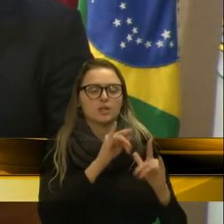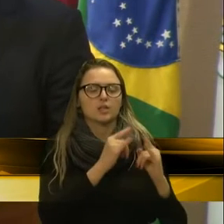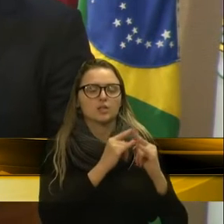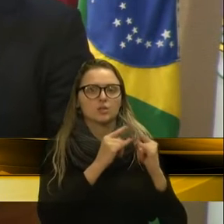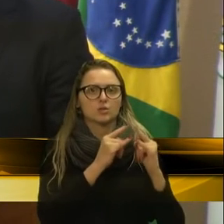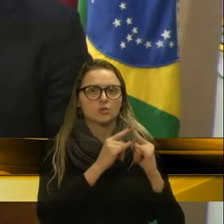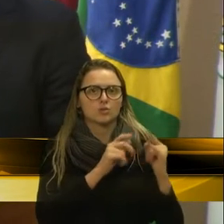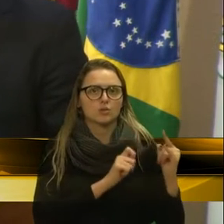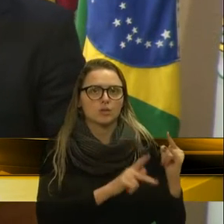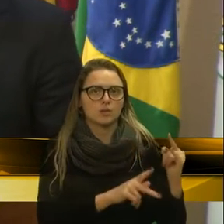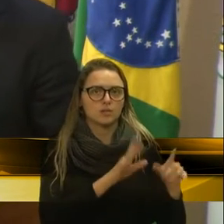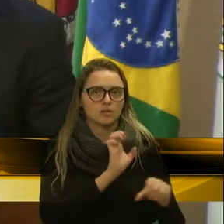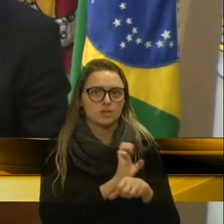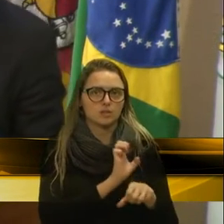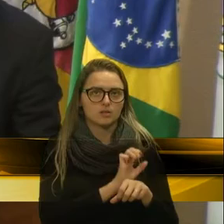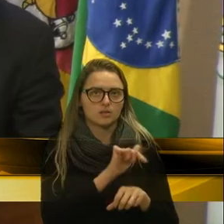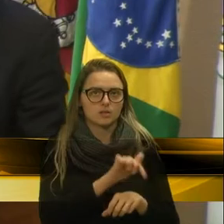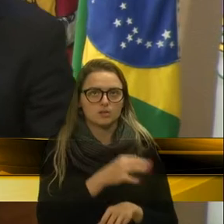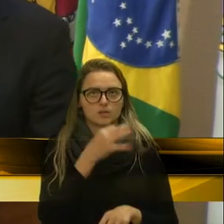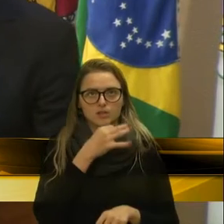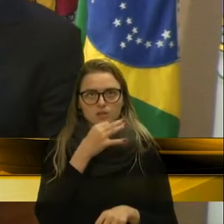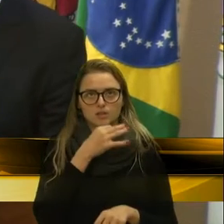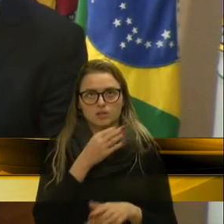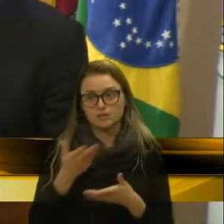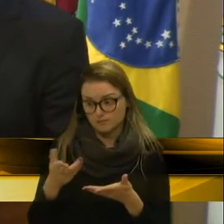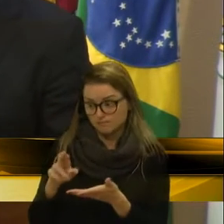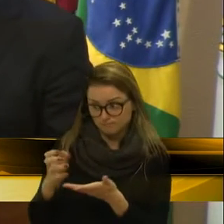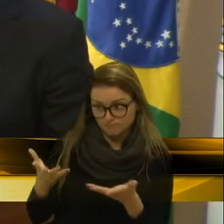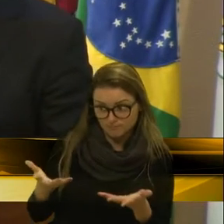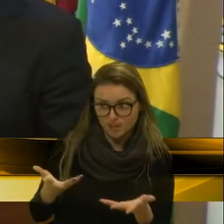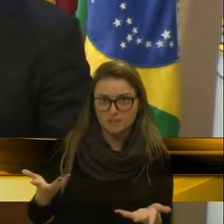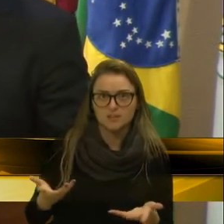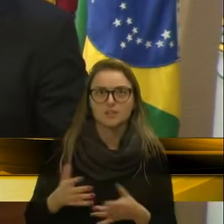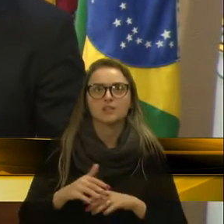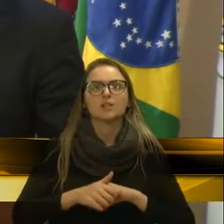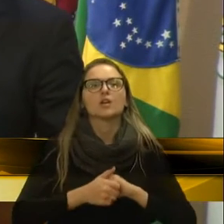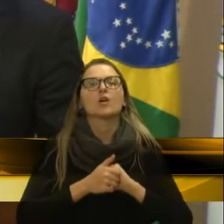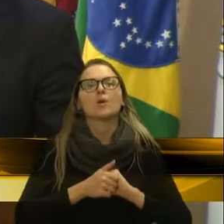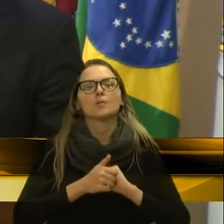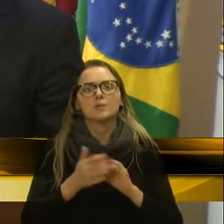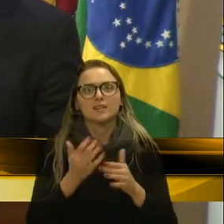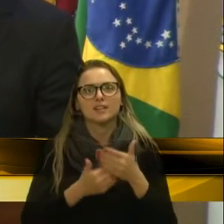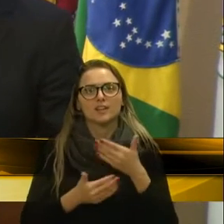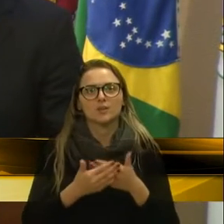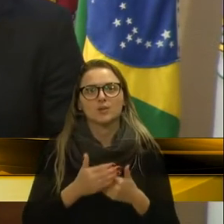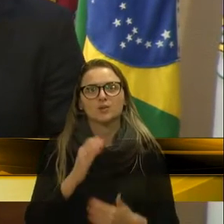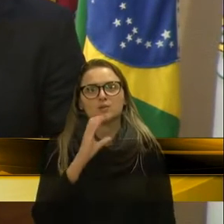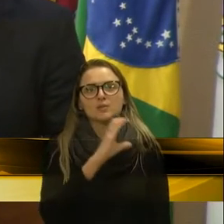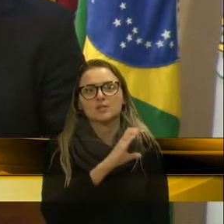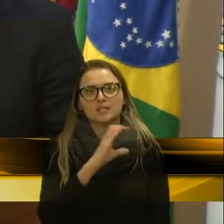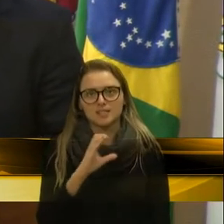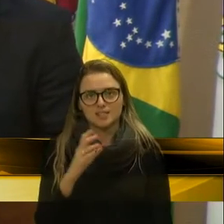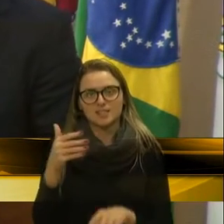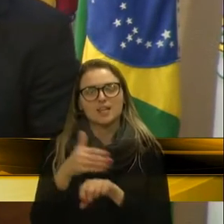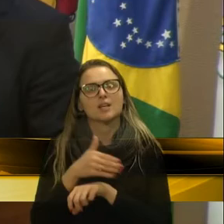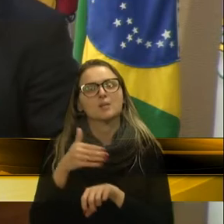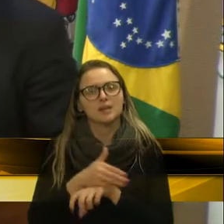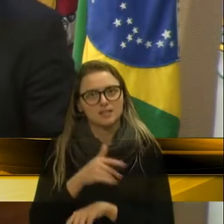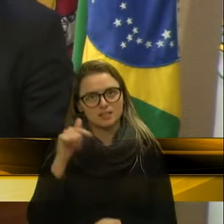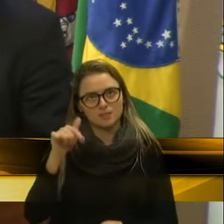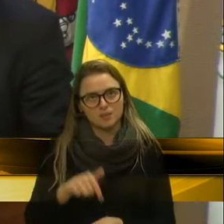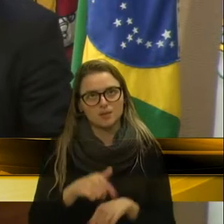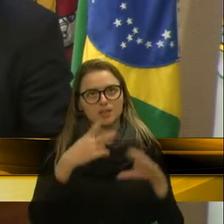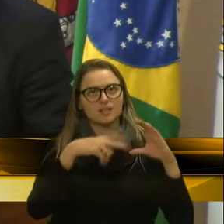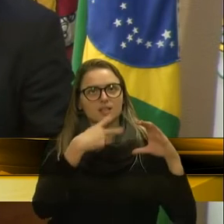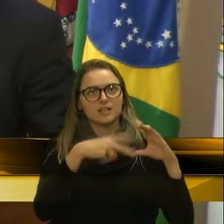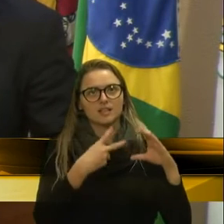Estado, aqui em Caxias do Sul. Sim, saudar todos os CCs de deputados que frequentam aqui a casa e